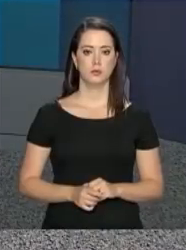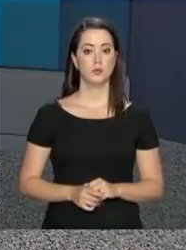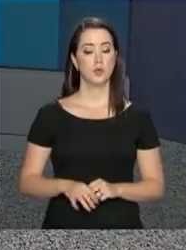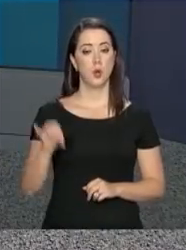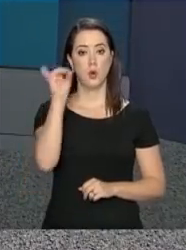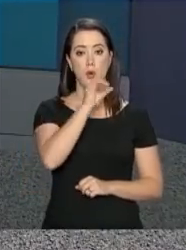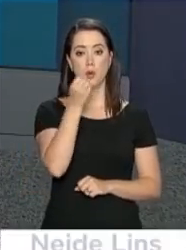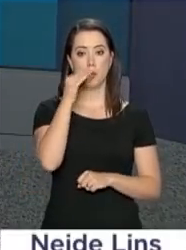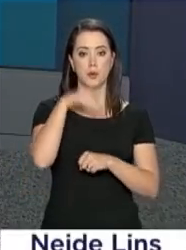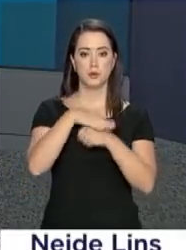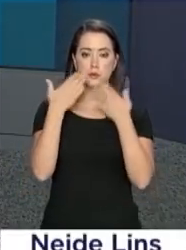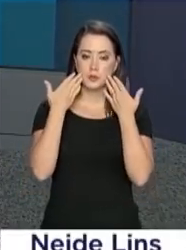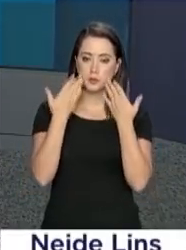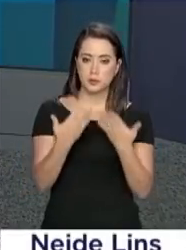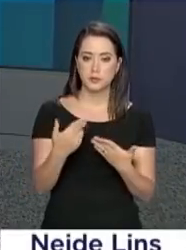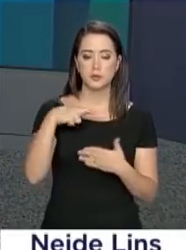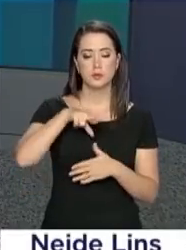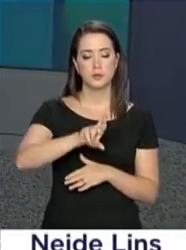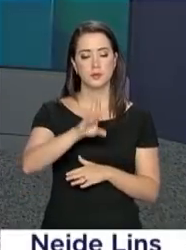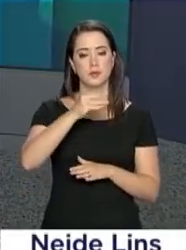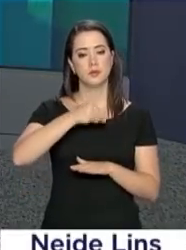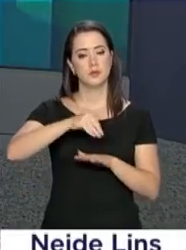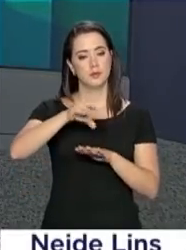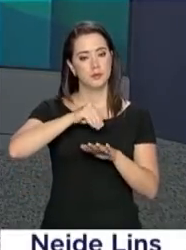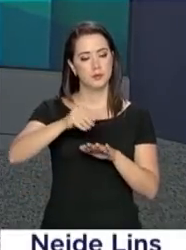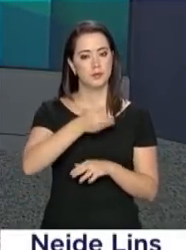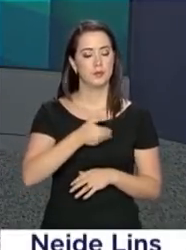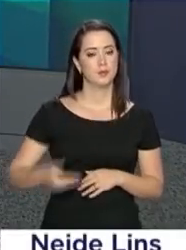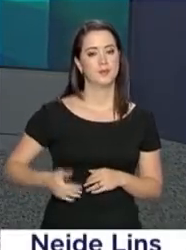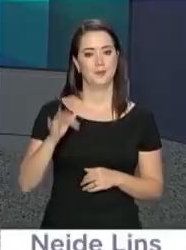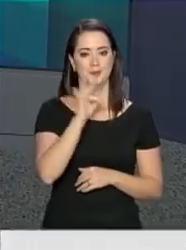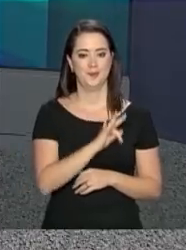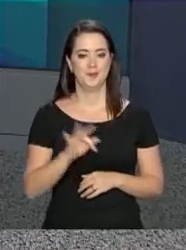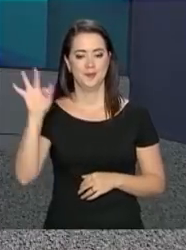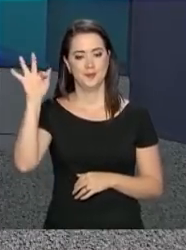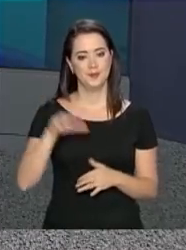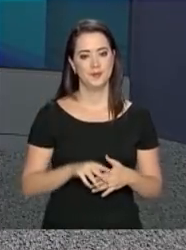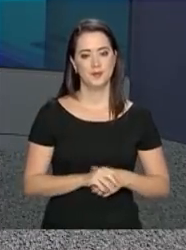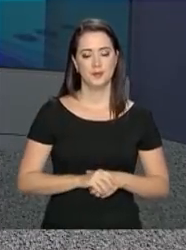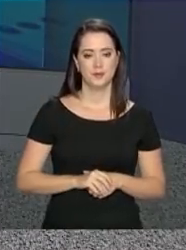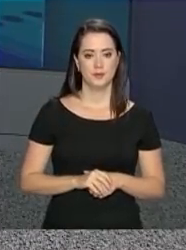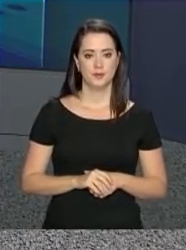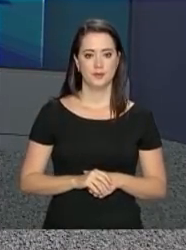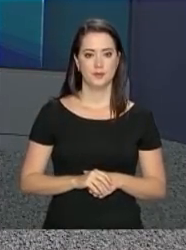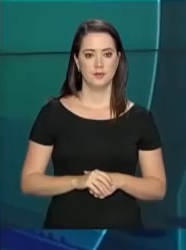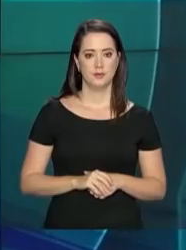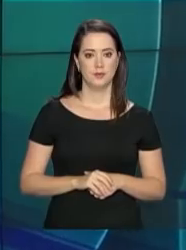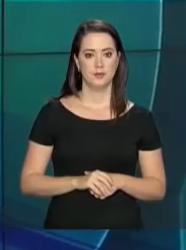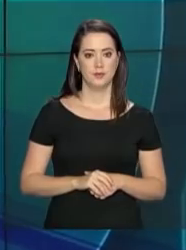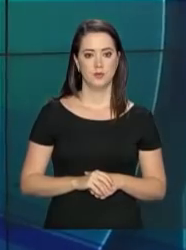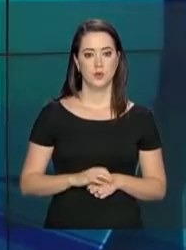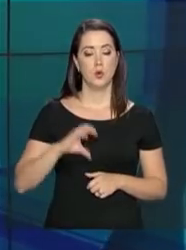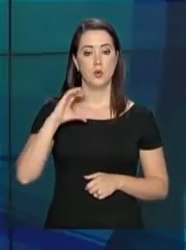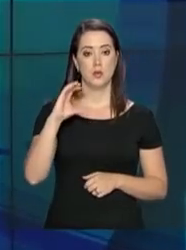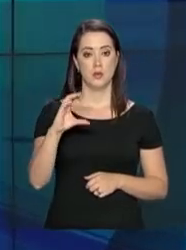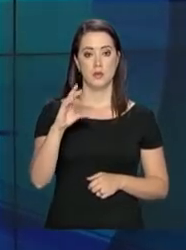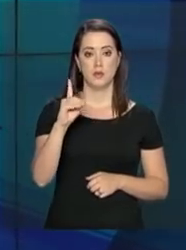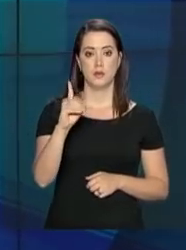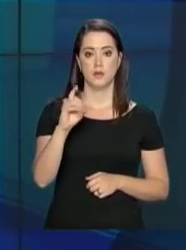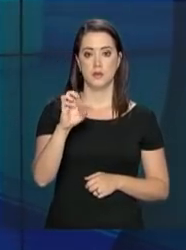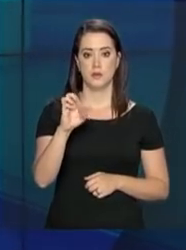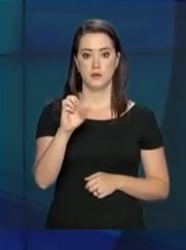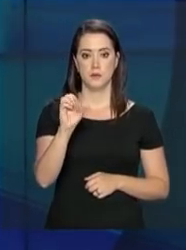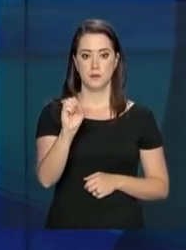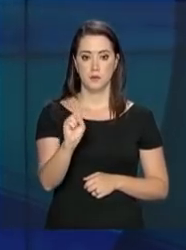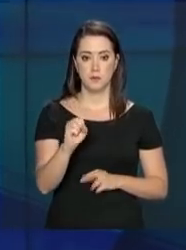Olá, boa noite, no ar mais uma edição do repórter NBR com as notícias do governo federal. O Conselho de